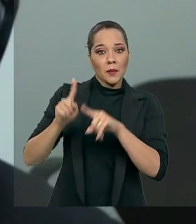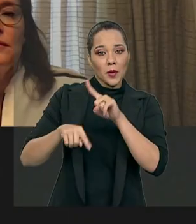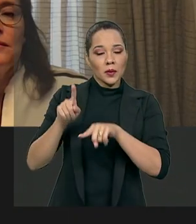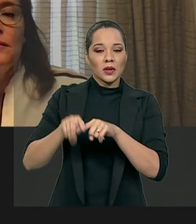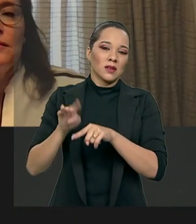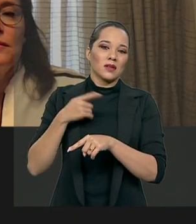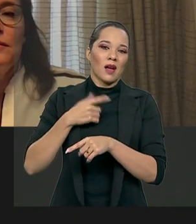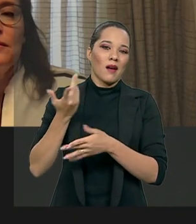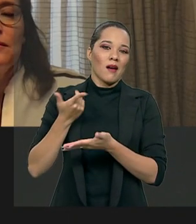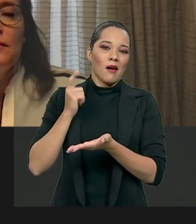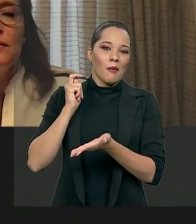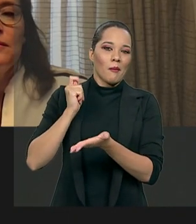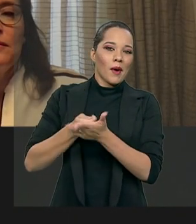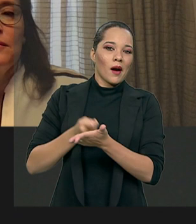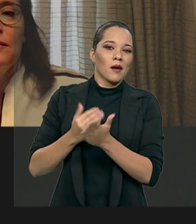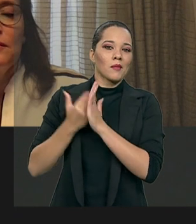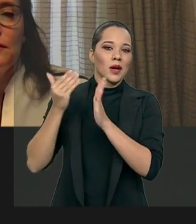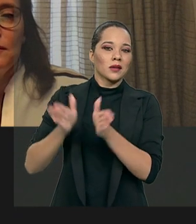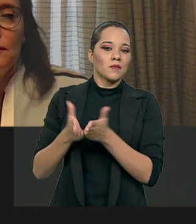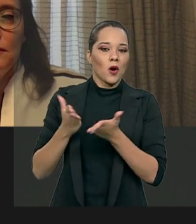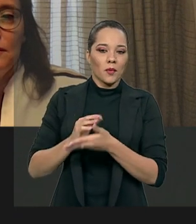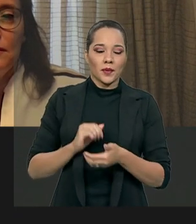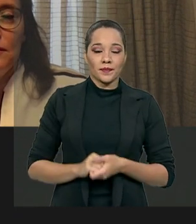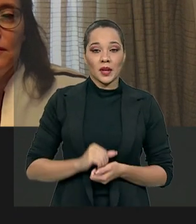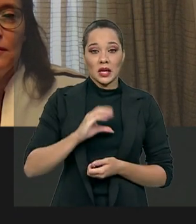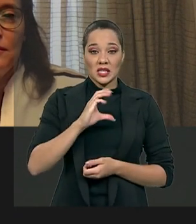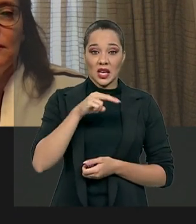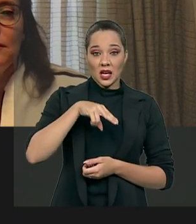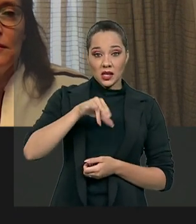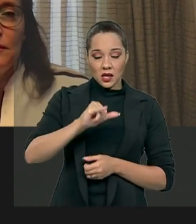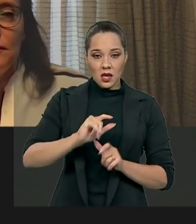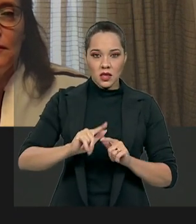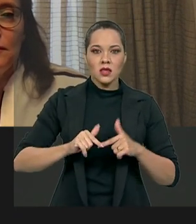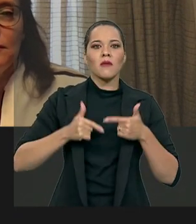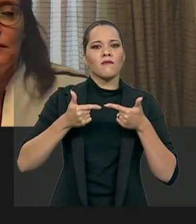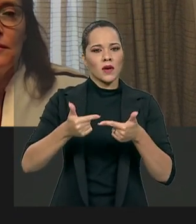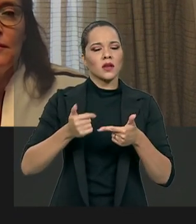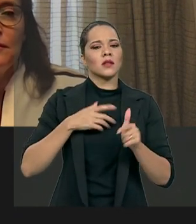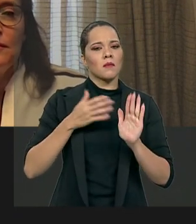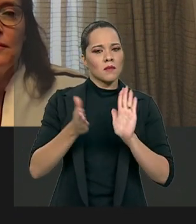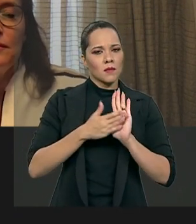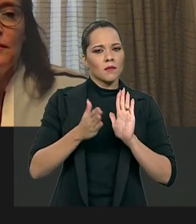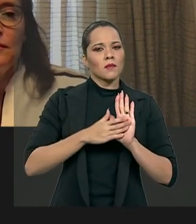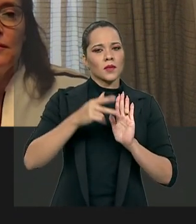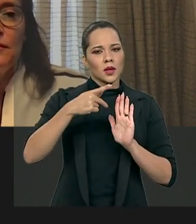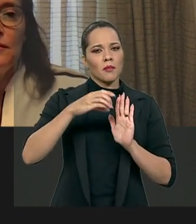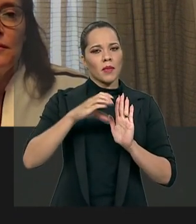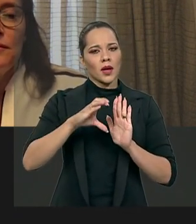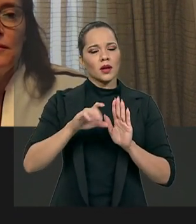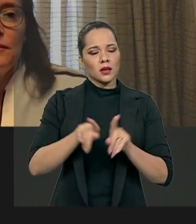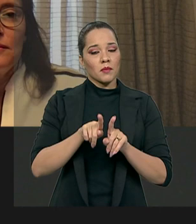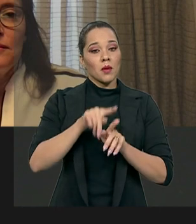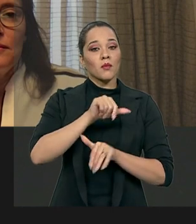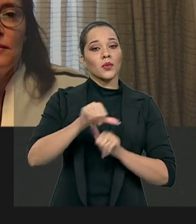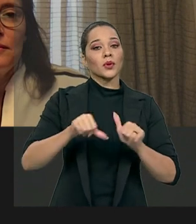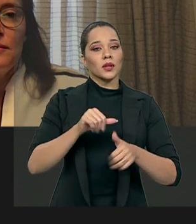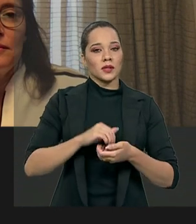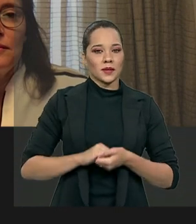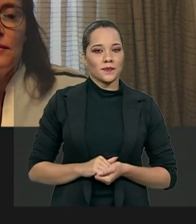os pobres. Segundo ponto. A CNI defende, e isso está proposto nas PECs também, uma mudança.